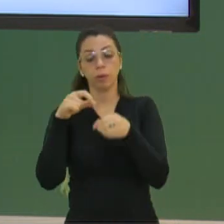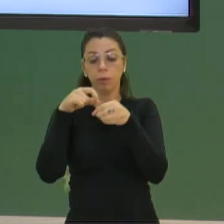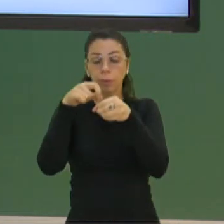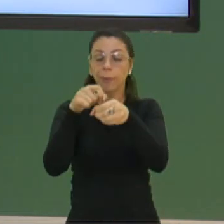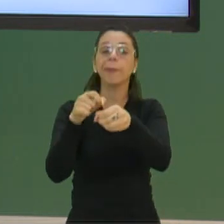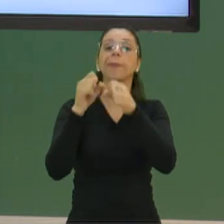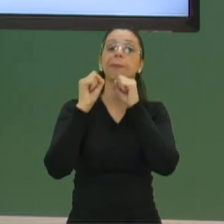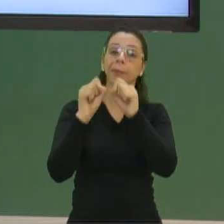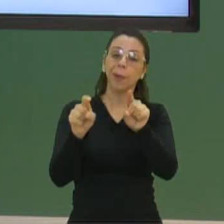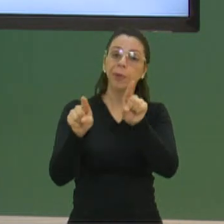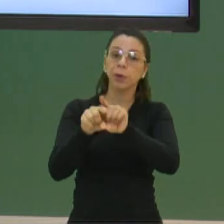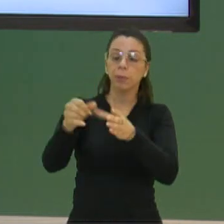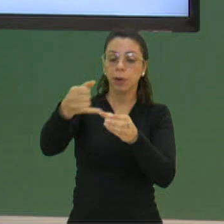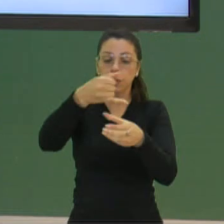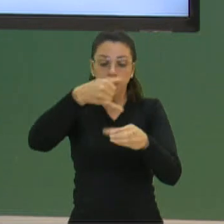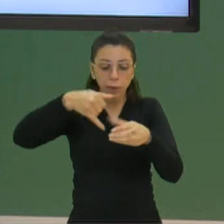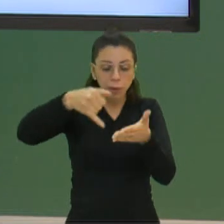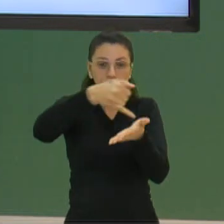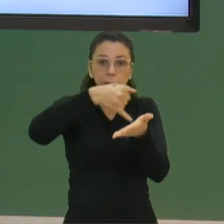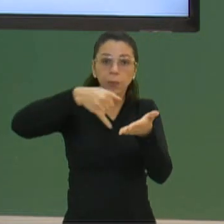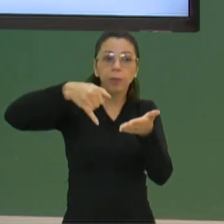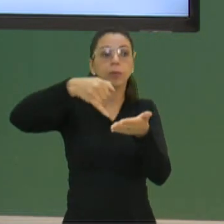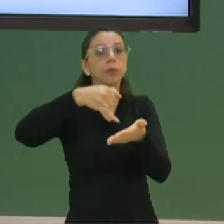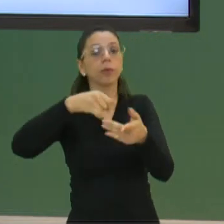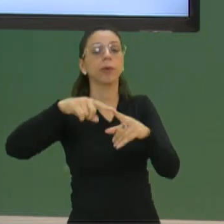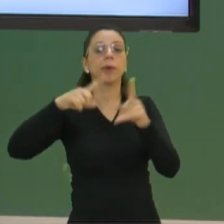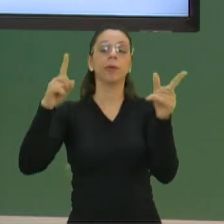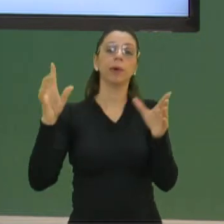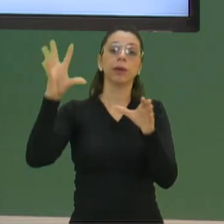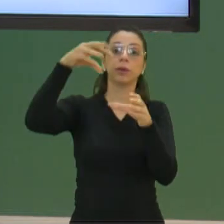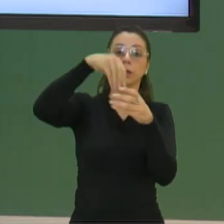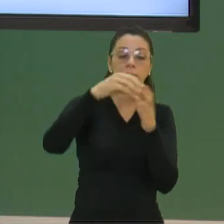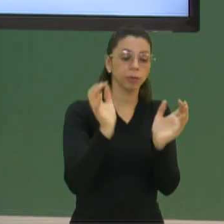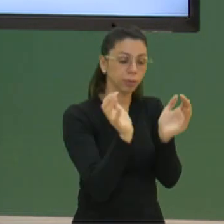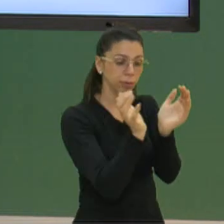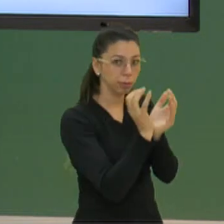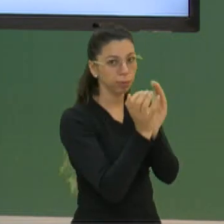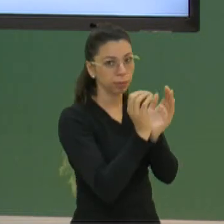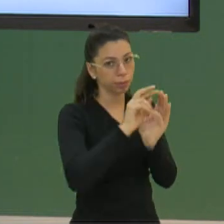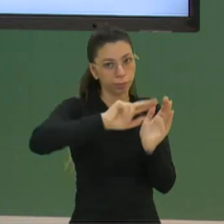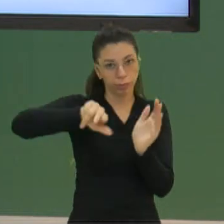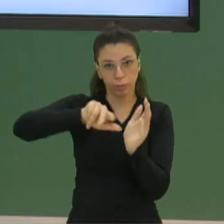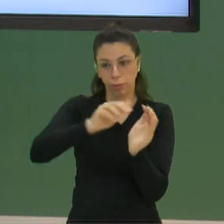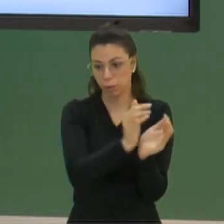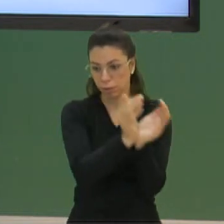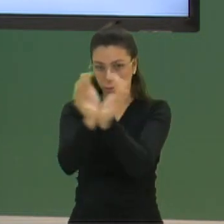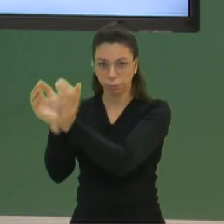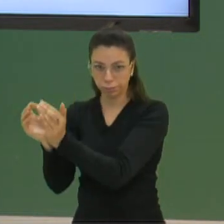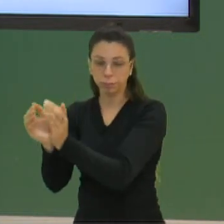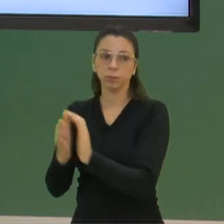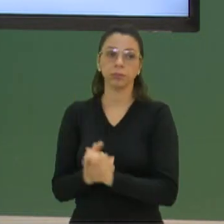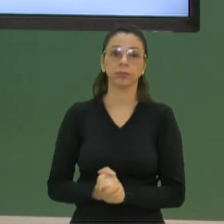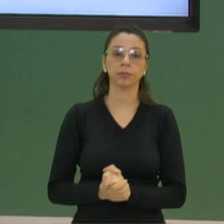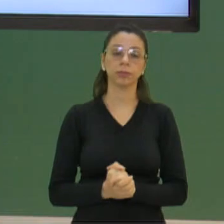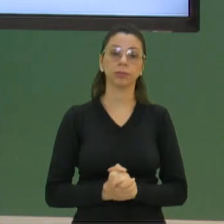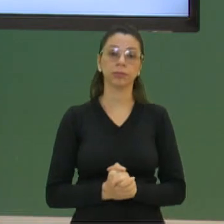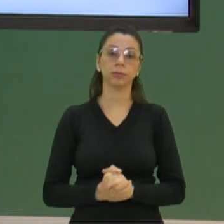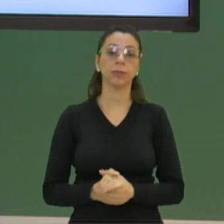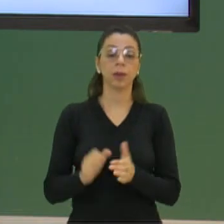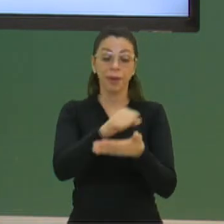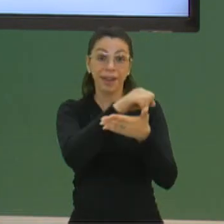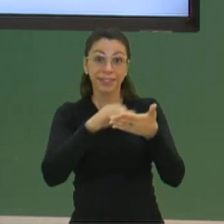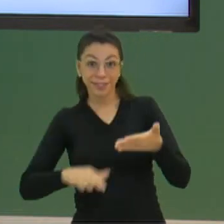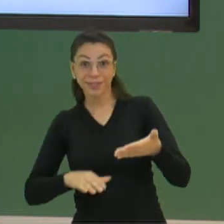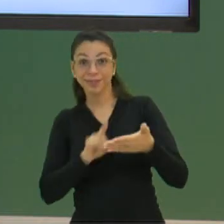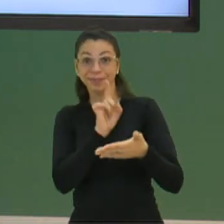podem ser extraído o óleo delas, mas também não vão fazer parte do grupo das leguminosas. Ok? Vamos de atividade